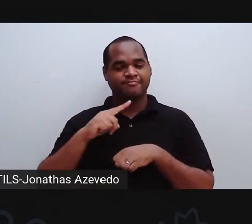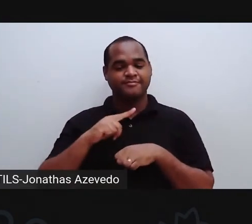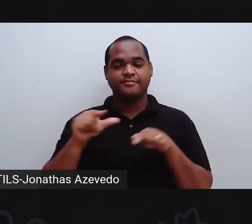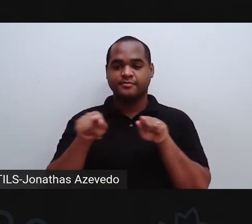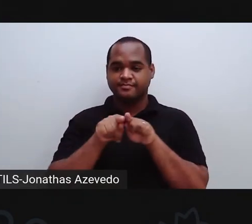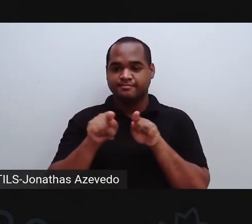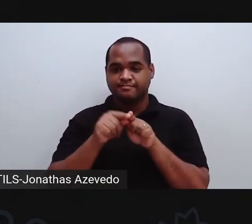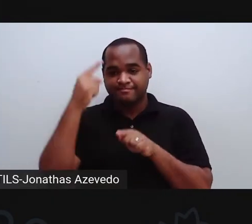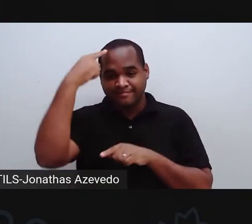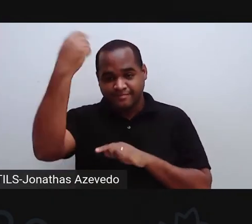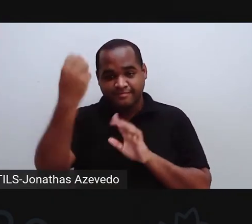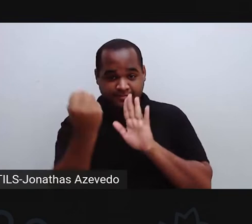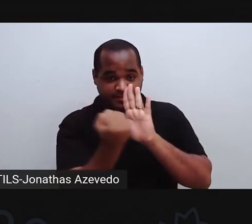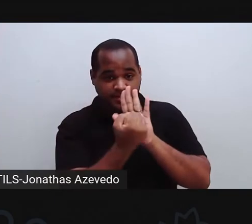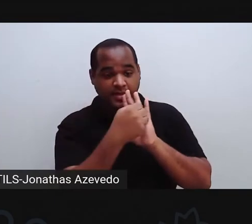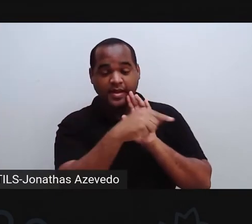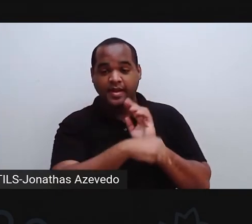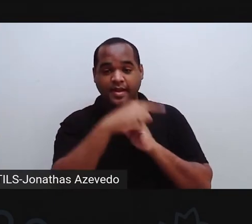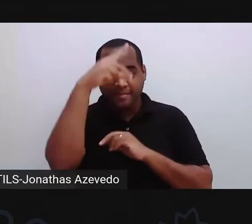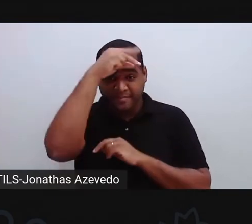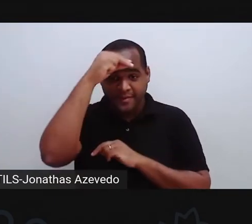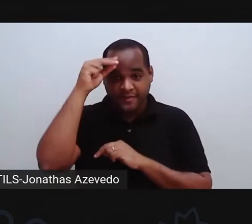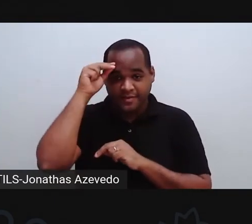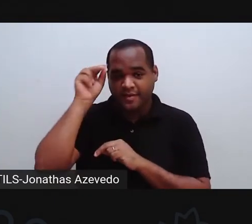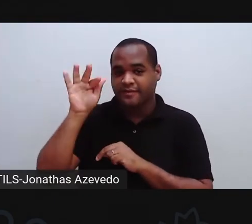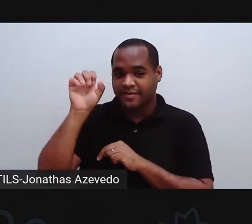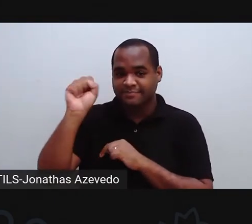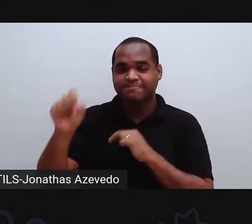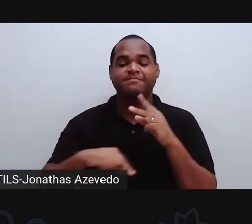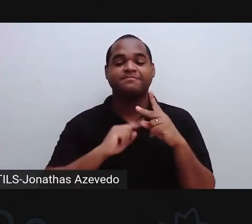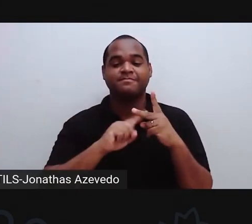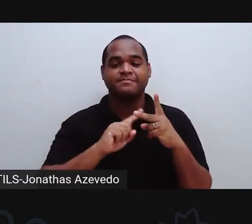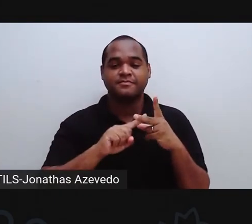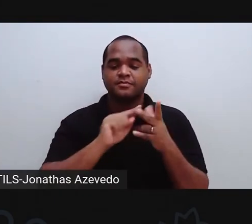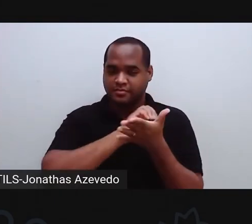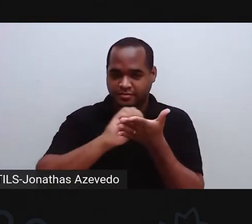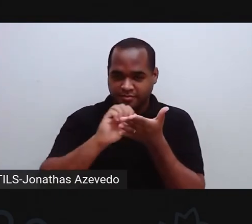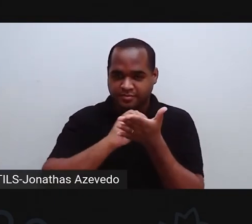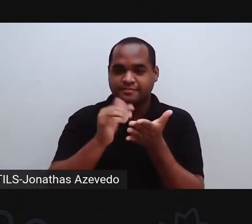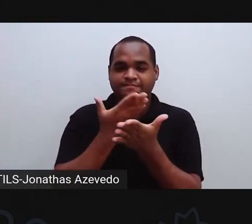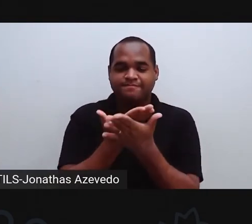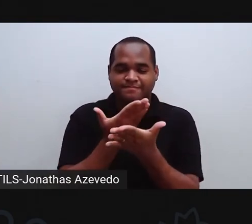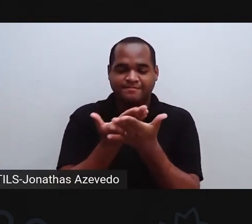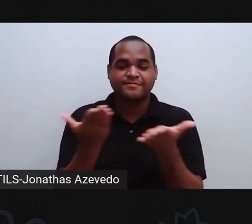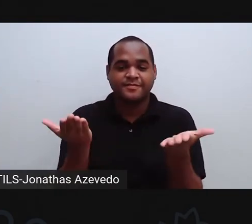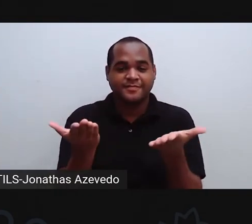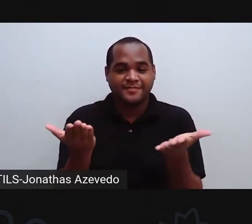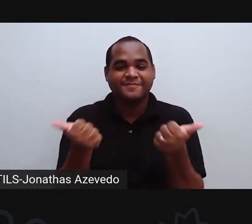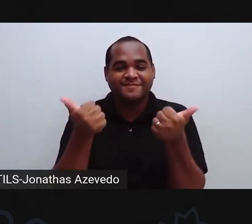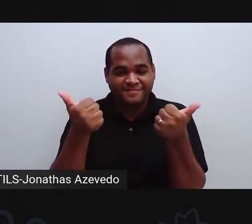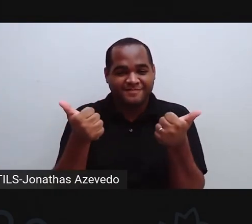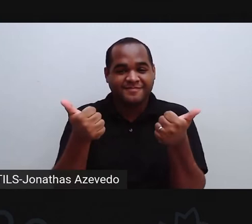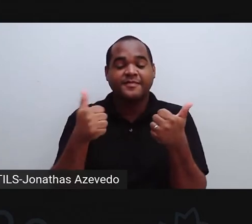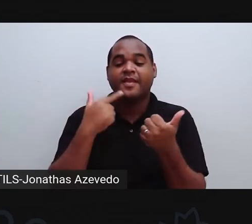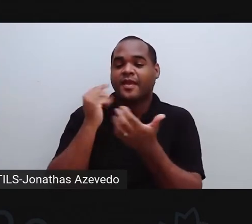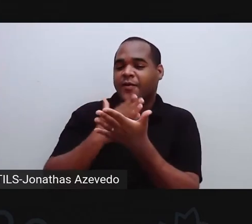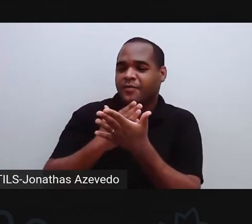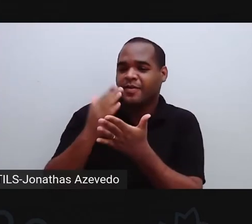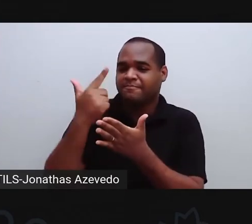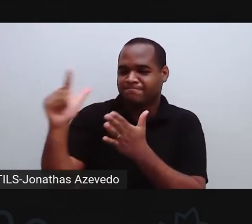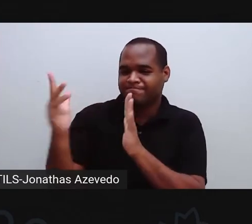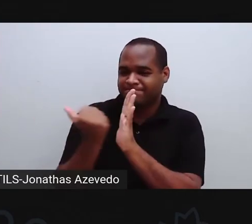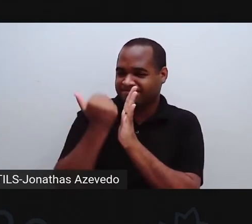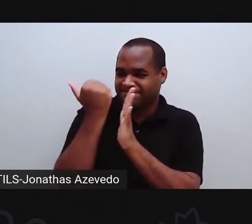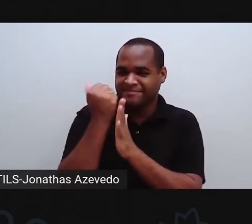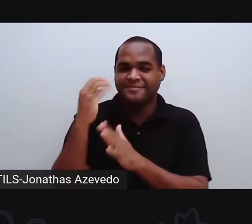atrás de mim tem a logo da Prefeitura Municipal de Feira de Santana e da Secretaria Municipal de Educação. Vamos lá iniciar mais uma aula